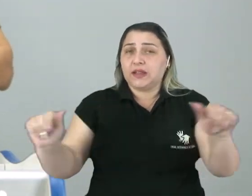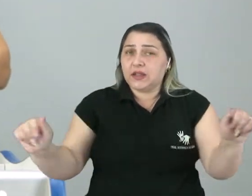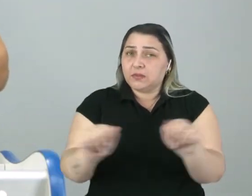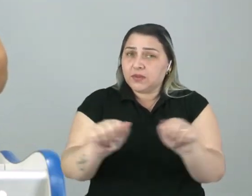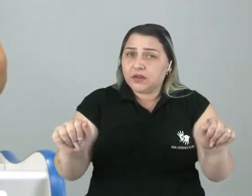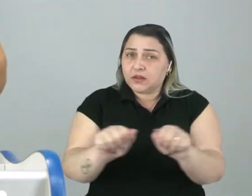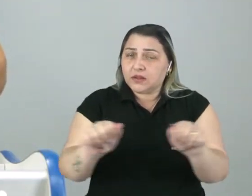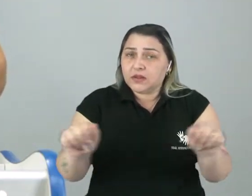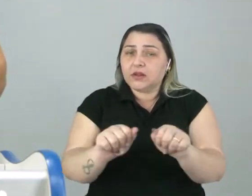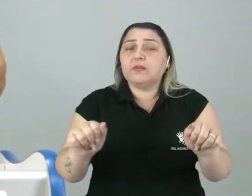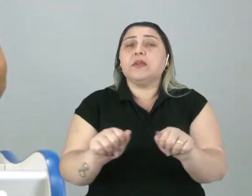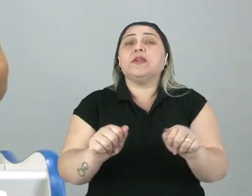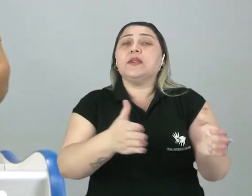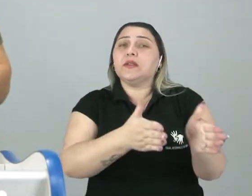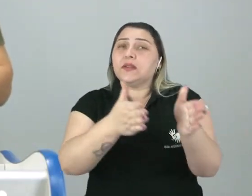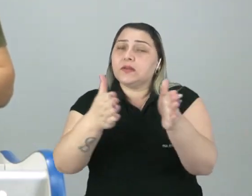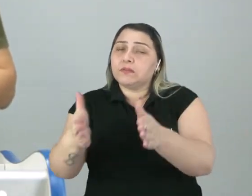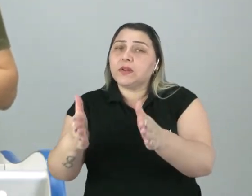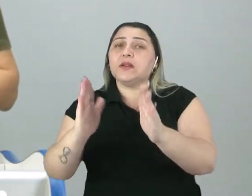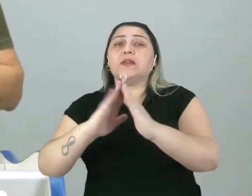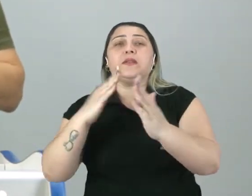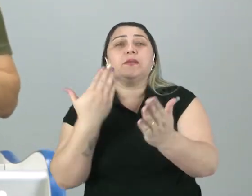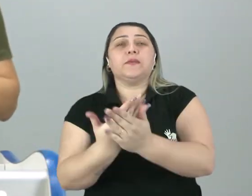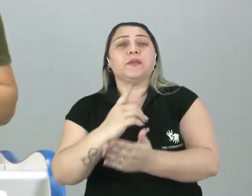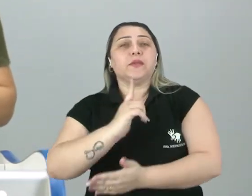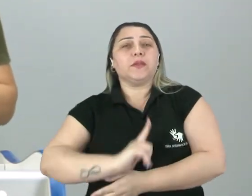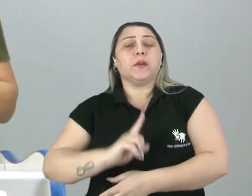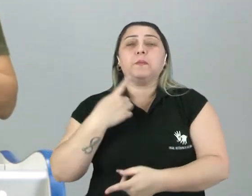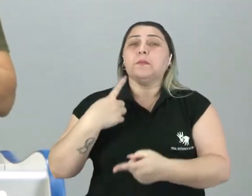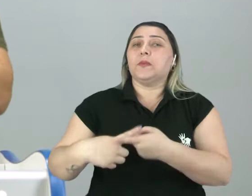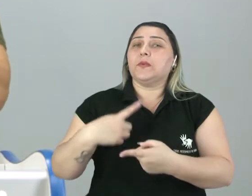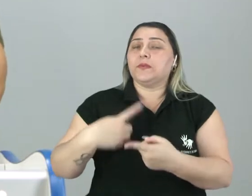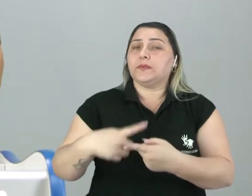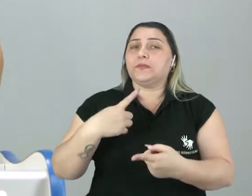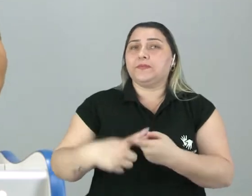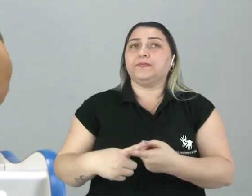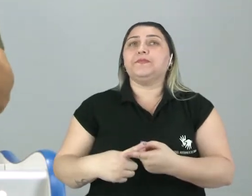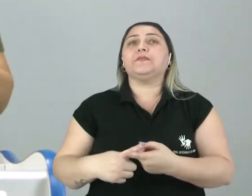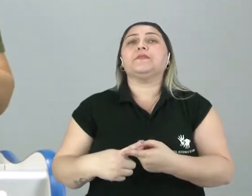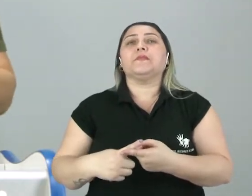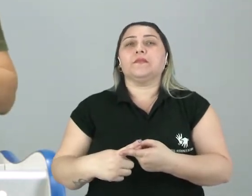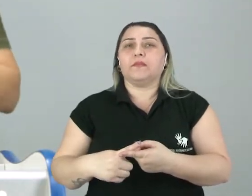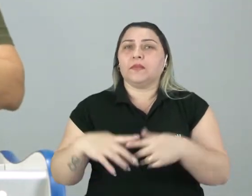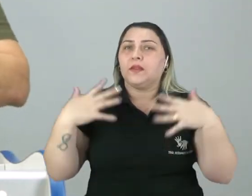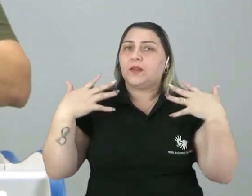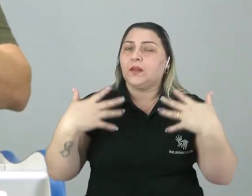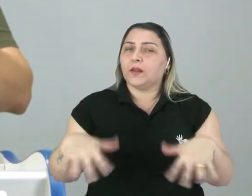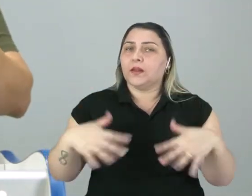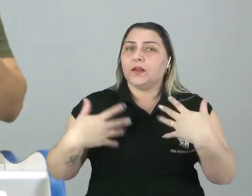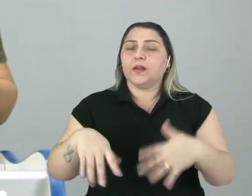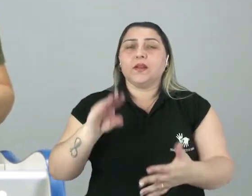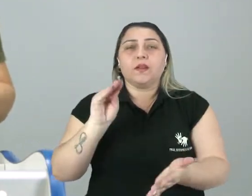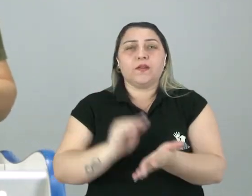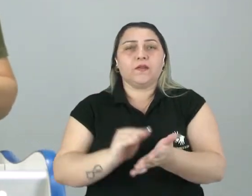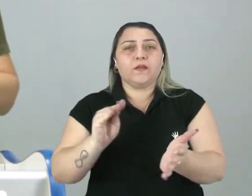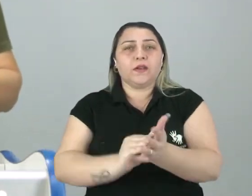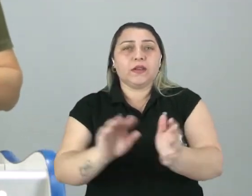simétrico e serviu para definir esse período essa escola literária. Por quê? Por conta dos exageros, da falta de